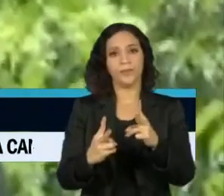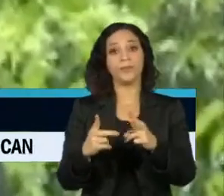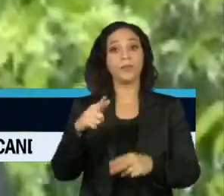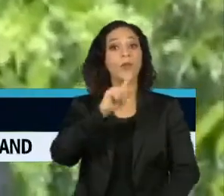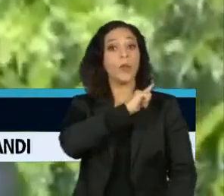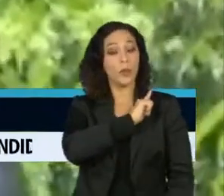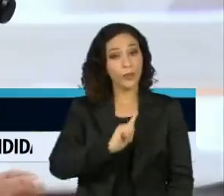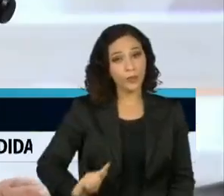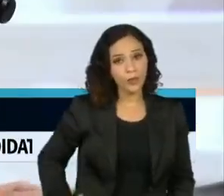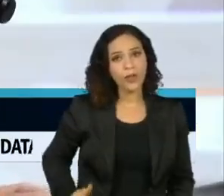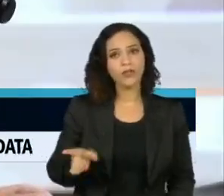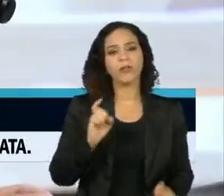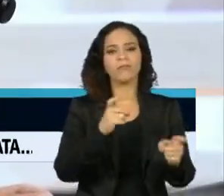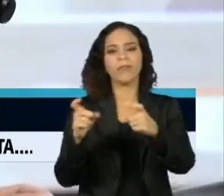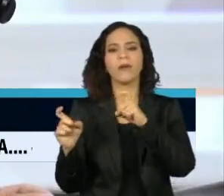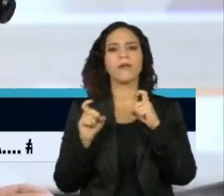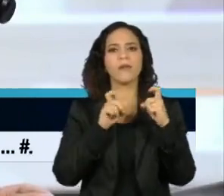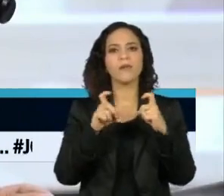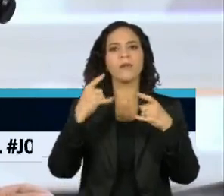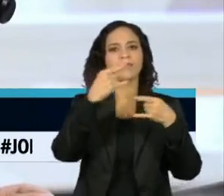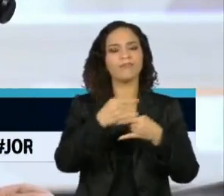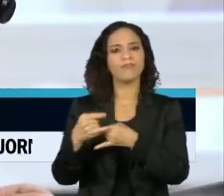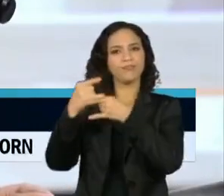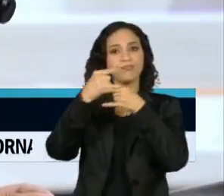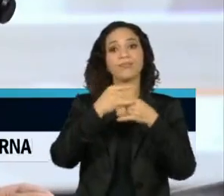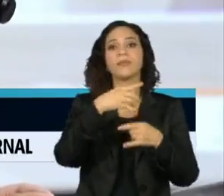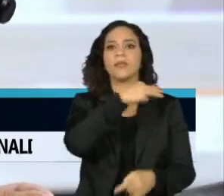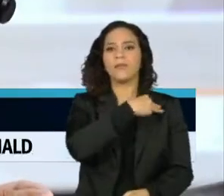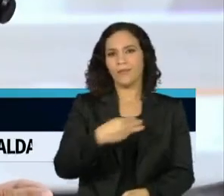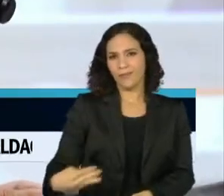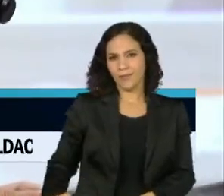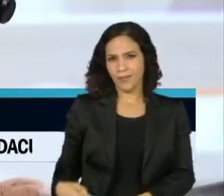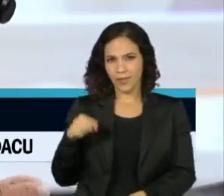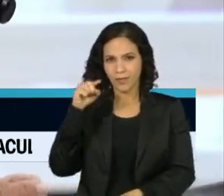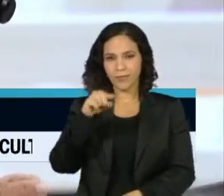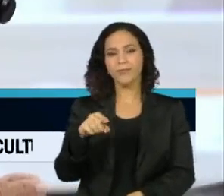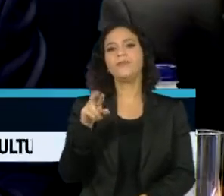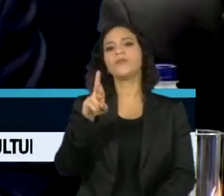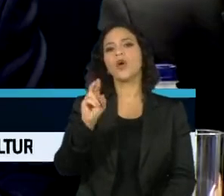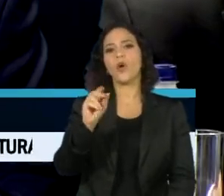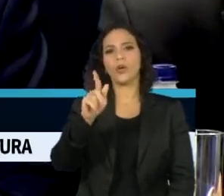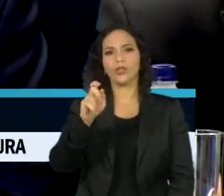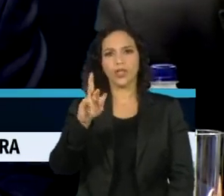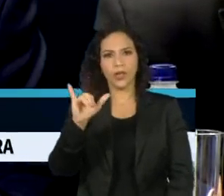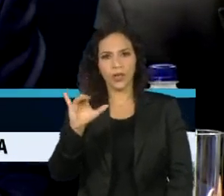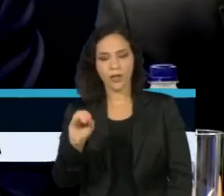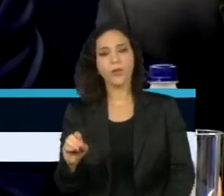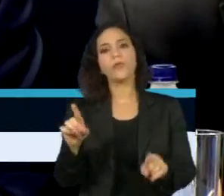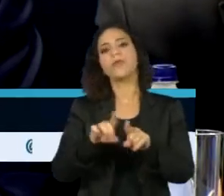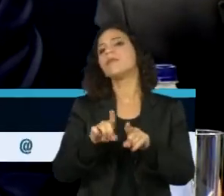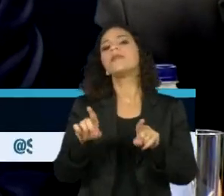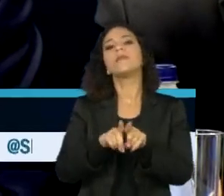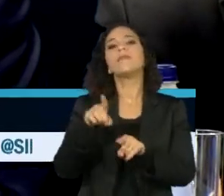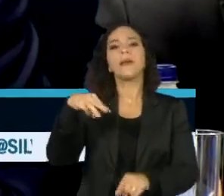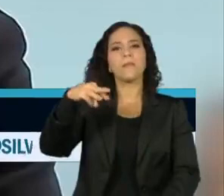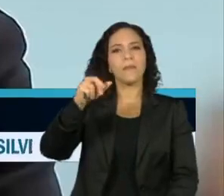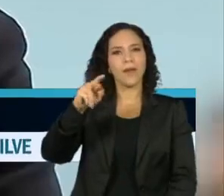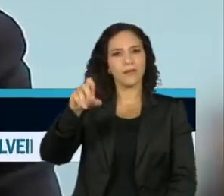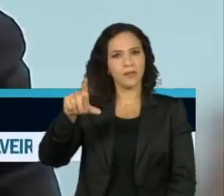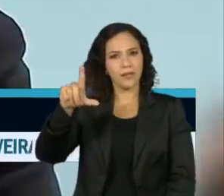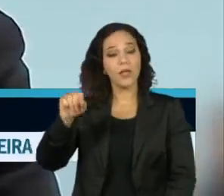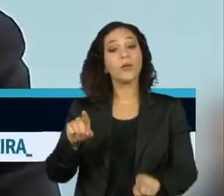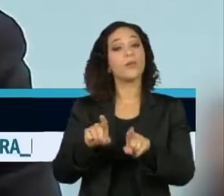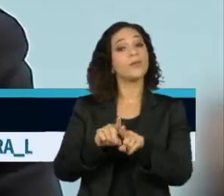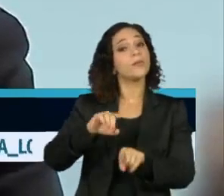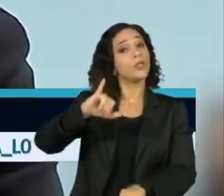Costa fez reunião virtual com os ministros Rogério Marinho, do Desenvolvimento Regional, Marcelo Queiroga, da Saúde, e João